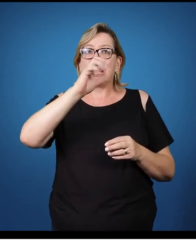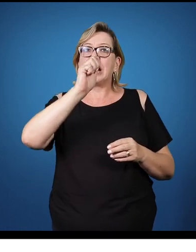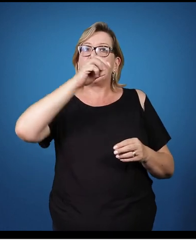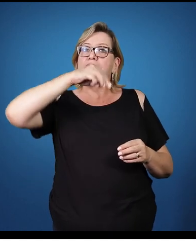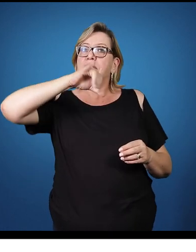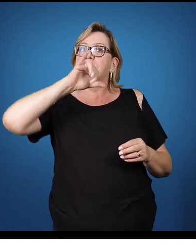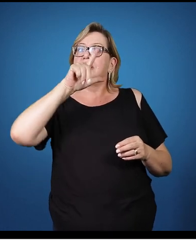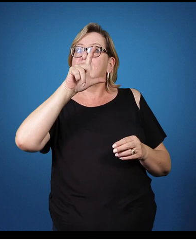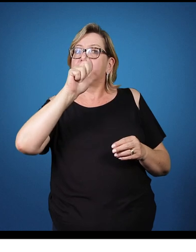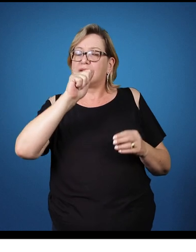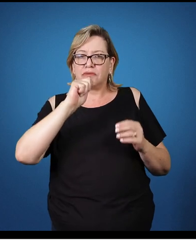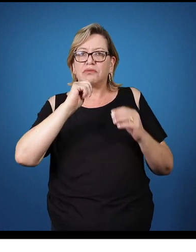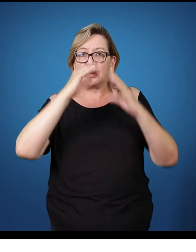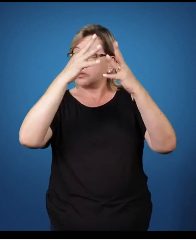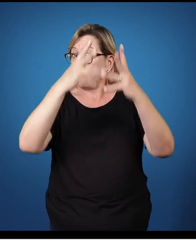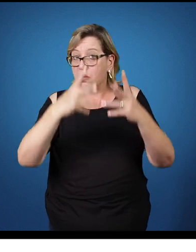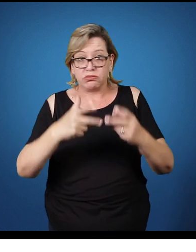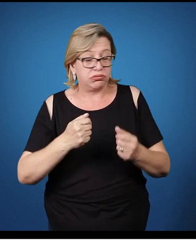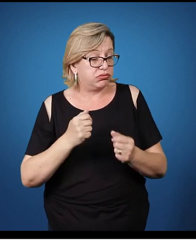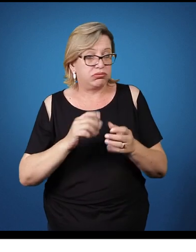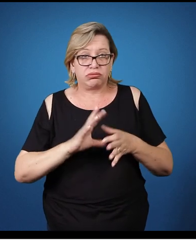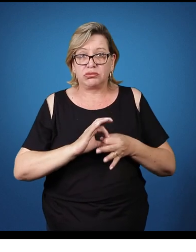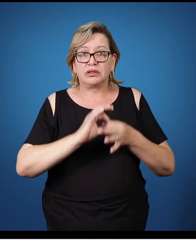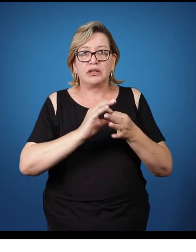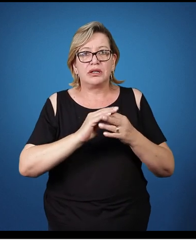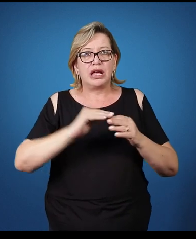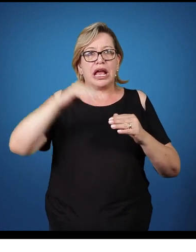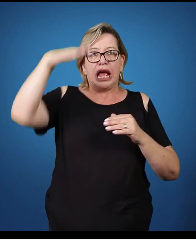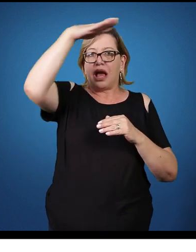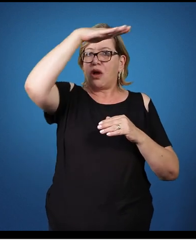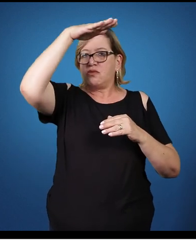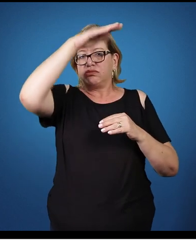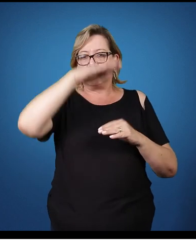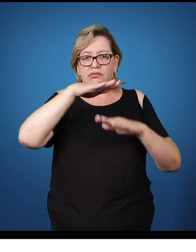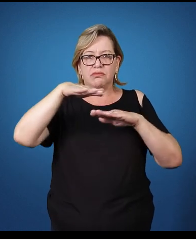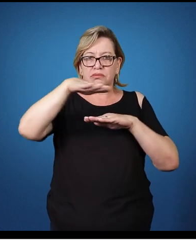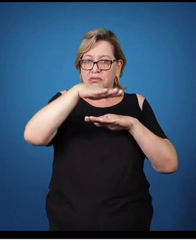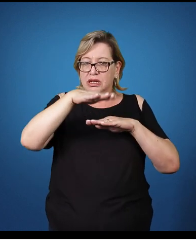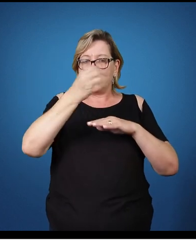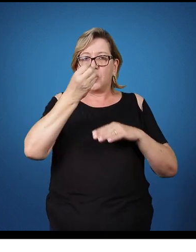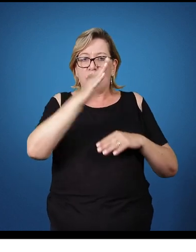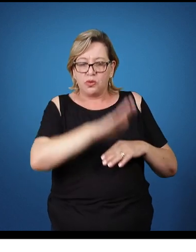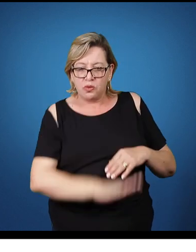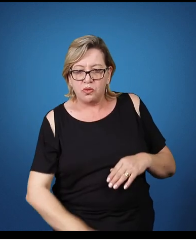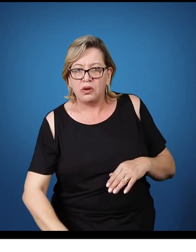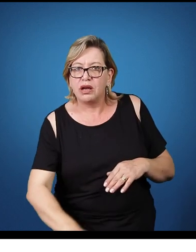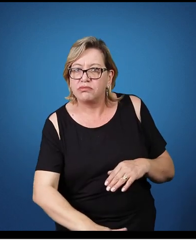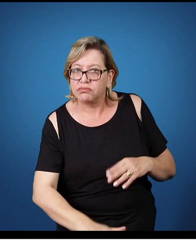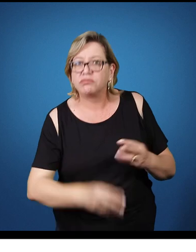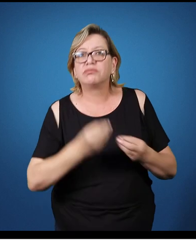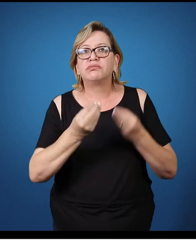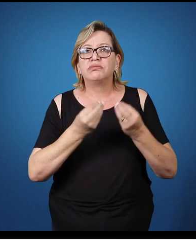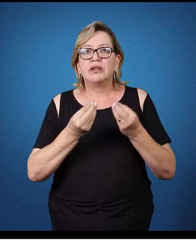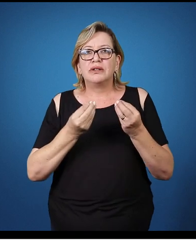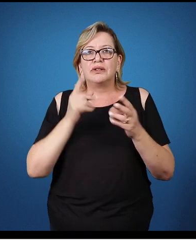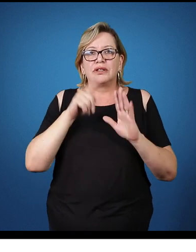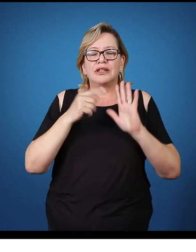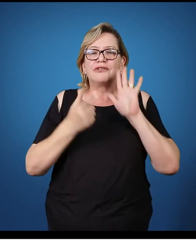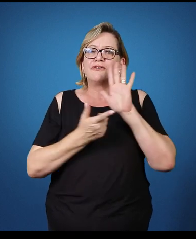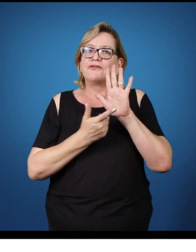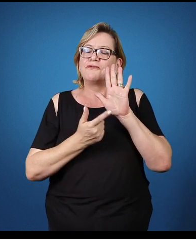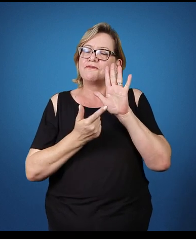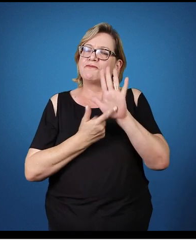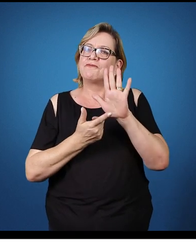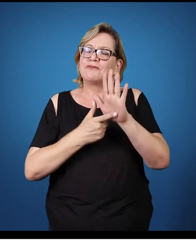isso vale para todos. Então, plano alto, plano médio ou ao nível do solo. Proponha um